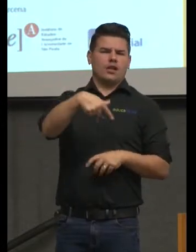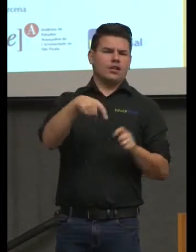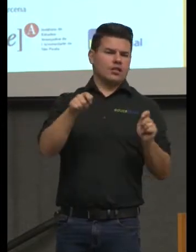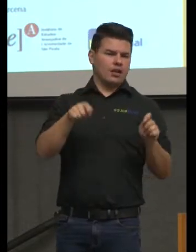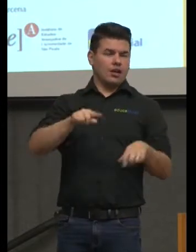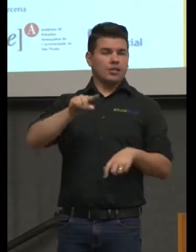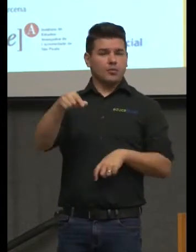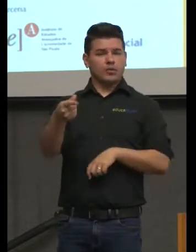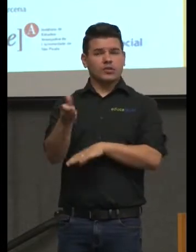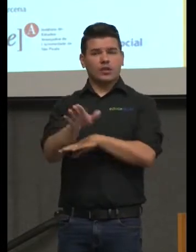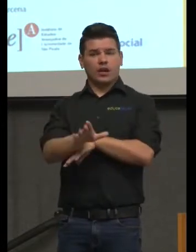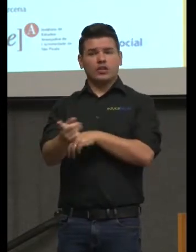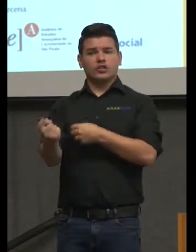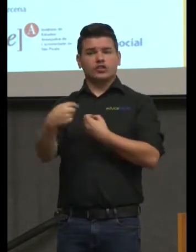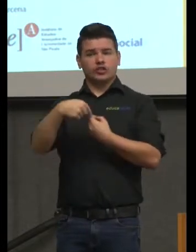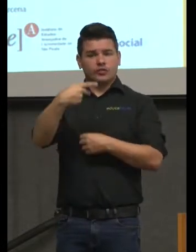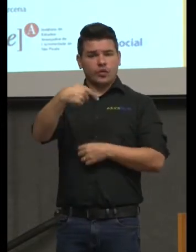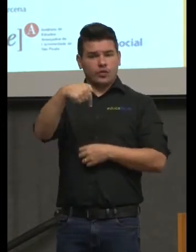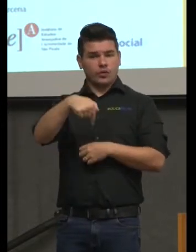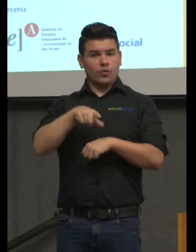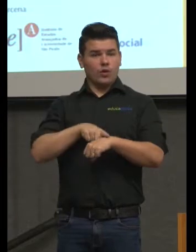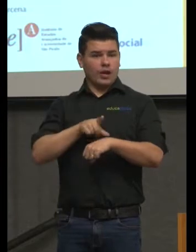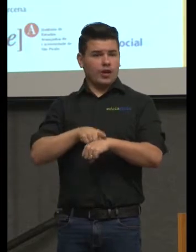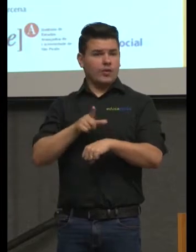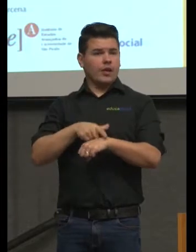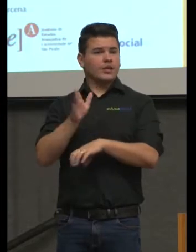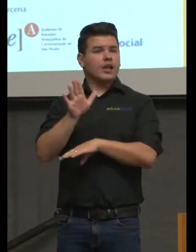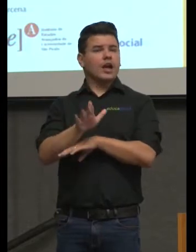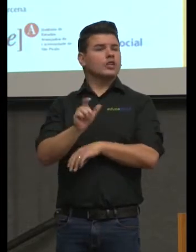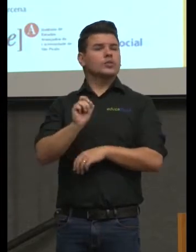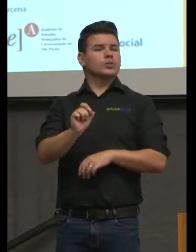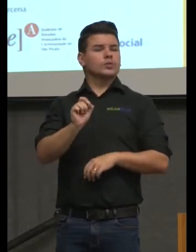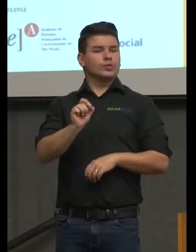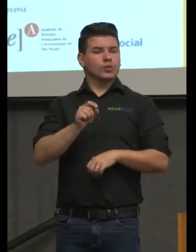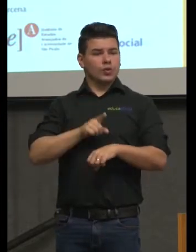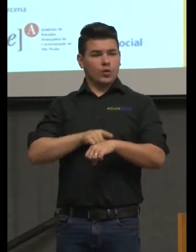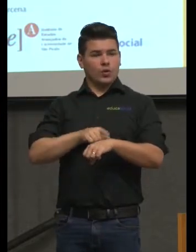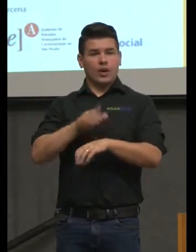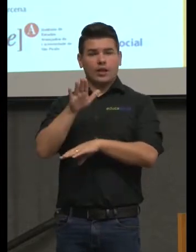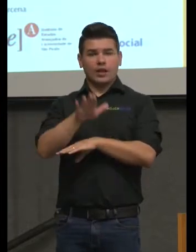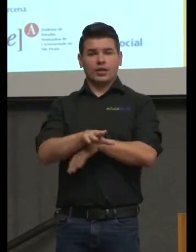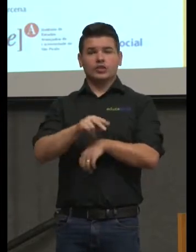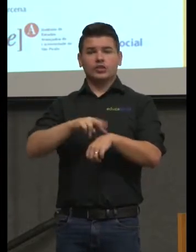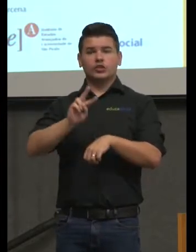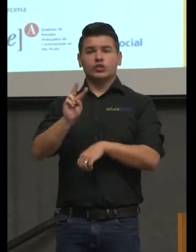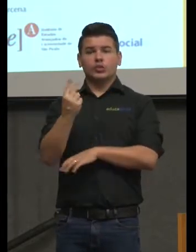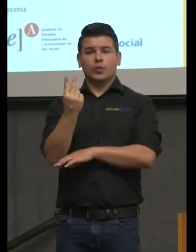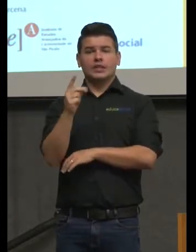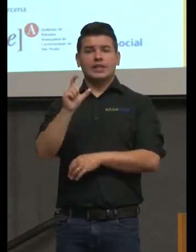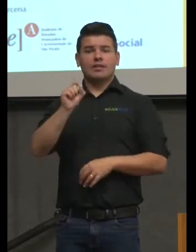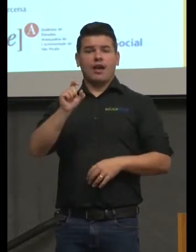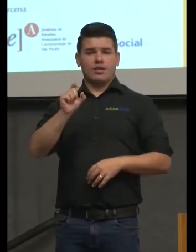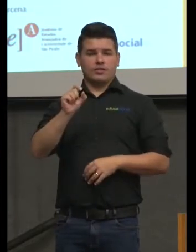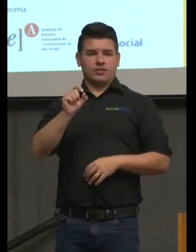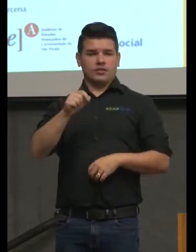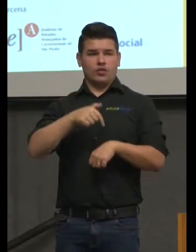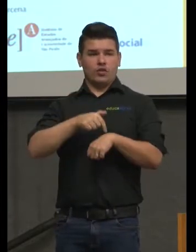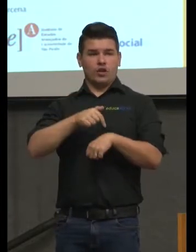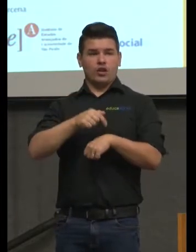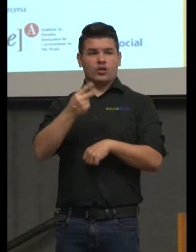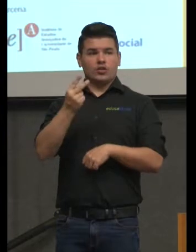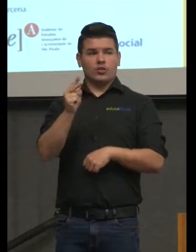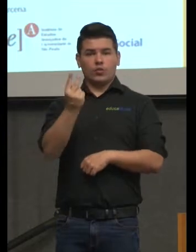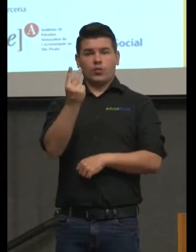no período da tarde, o horário da tarde, duas e dez, duas e dez,